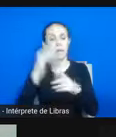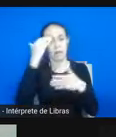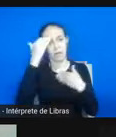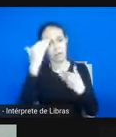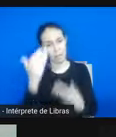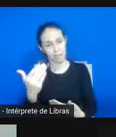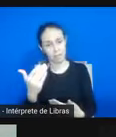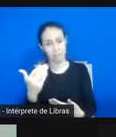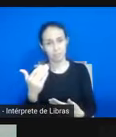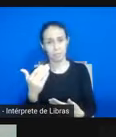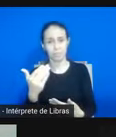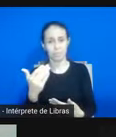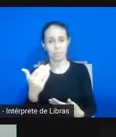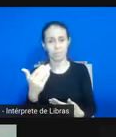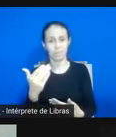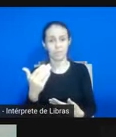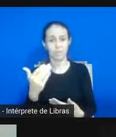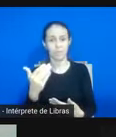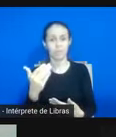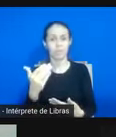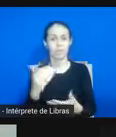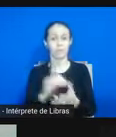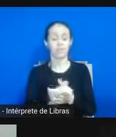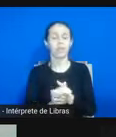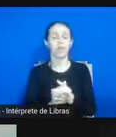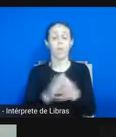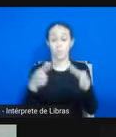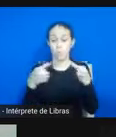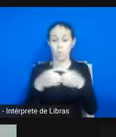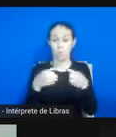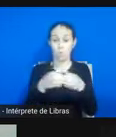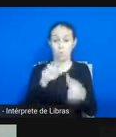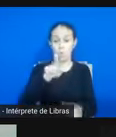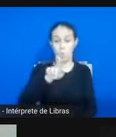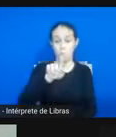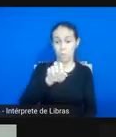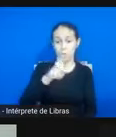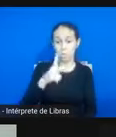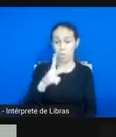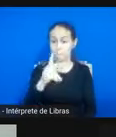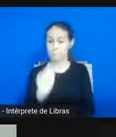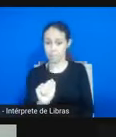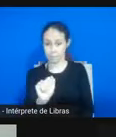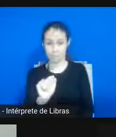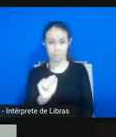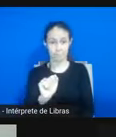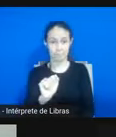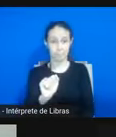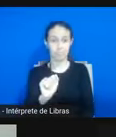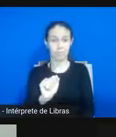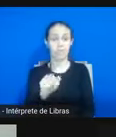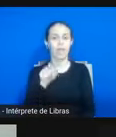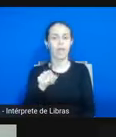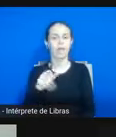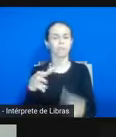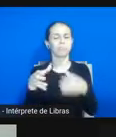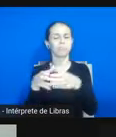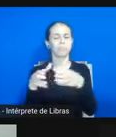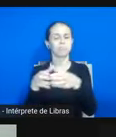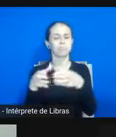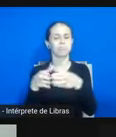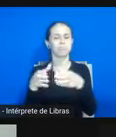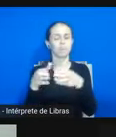própria existência do GEPA, o GEPA que é um grupo de